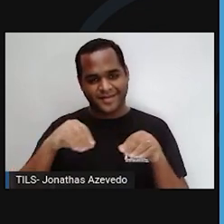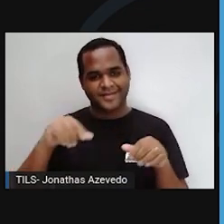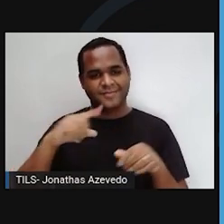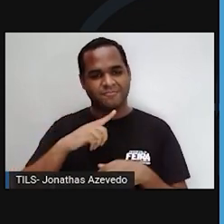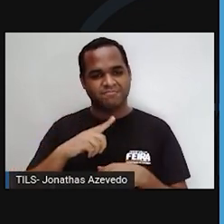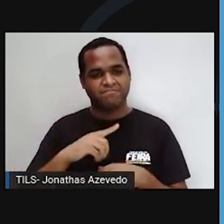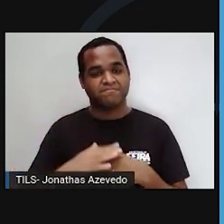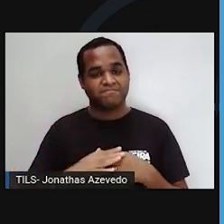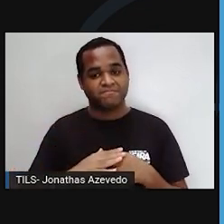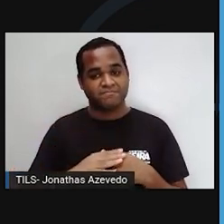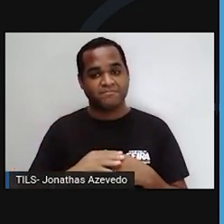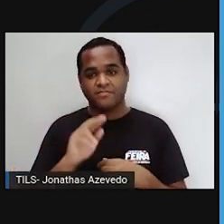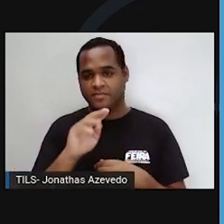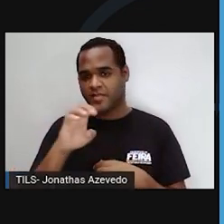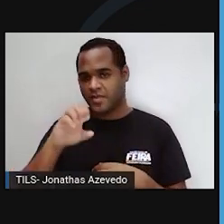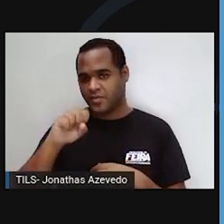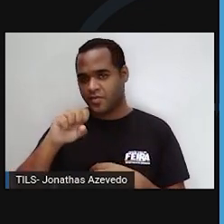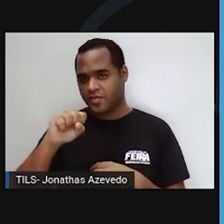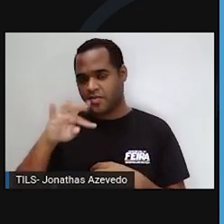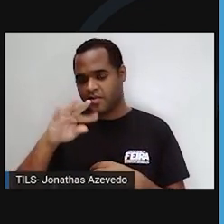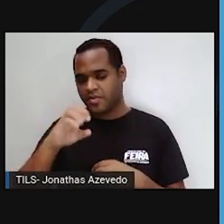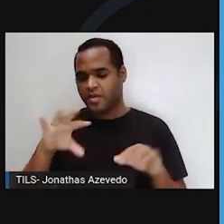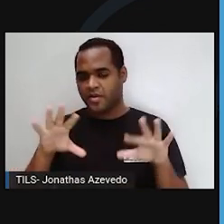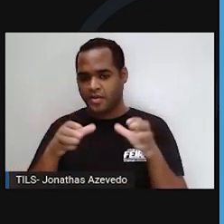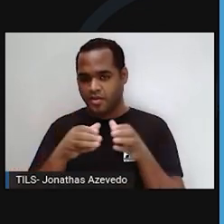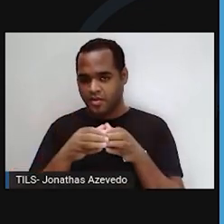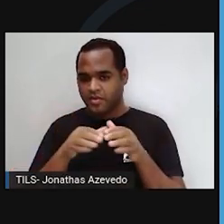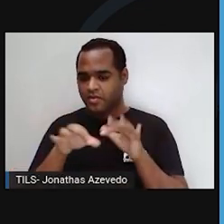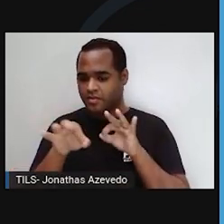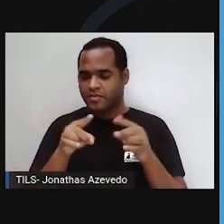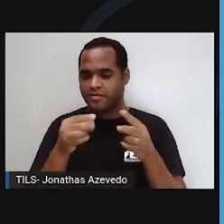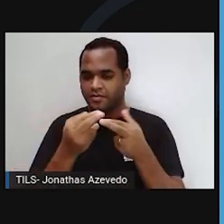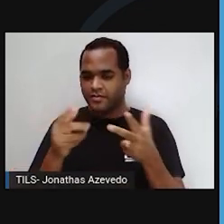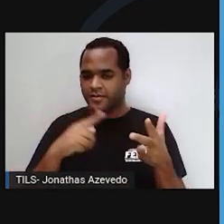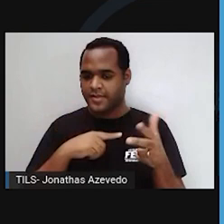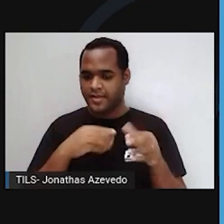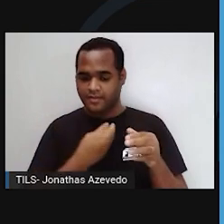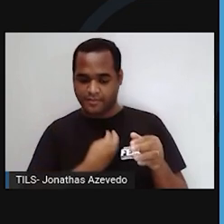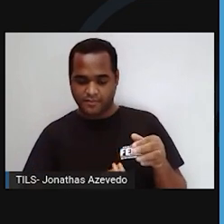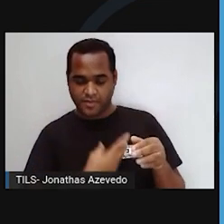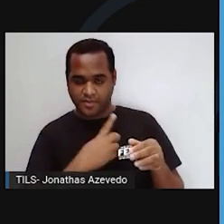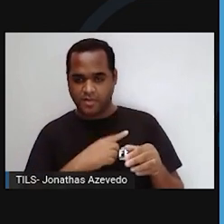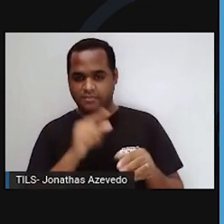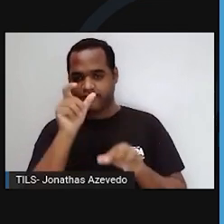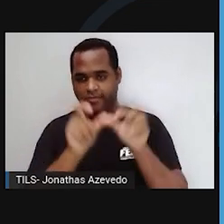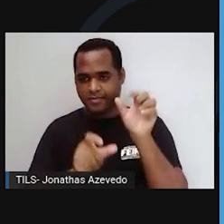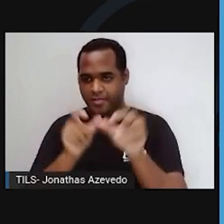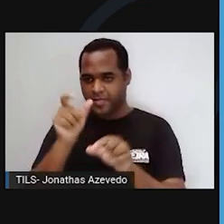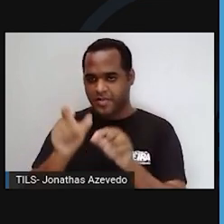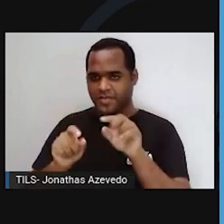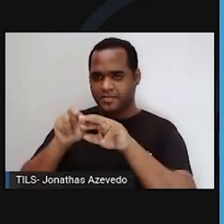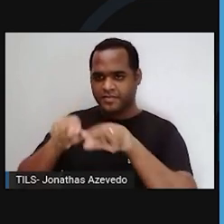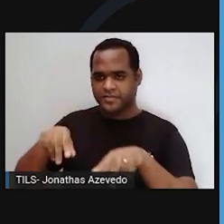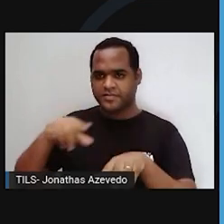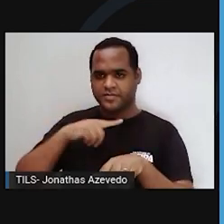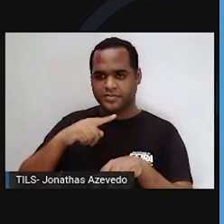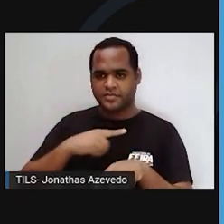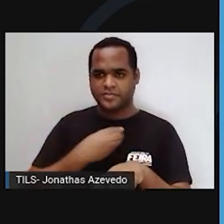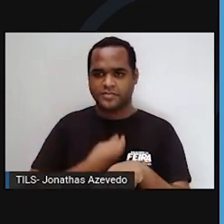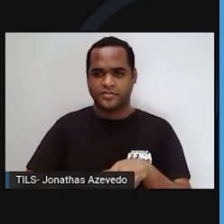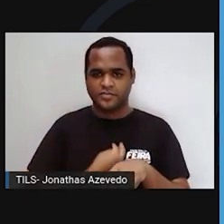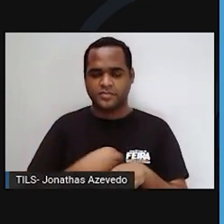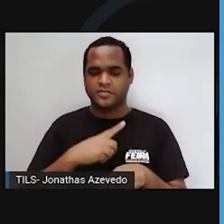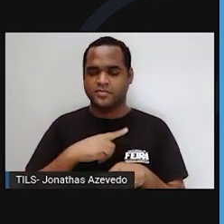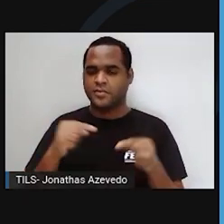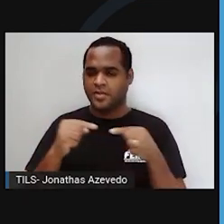Um ecossistema é um conjunto formado por uma comunidade de seres vivos e pelas características físicas do ambiente natural